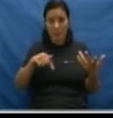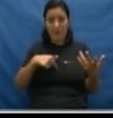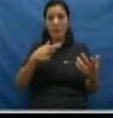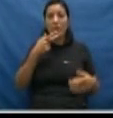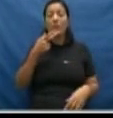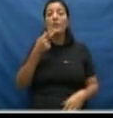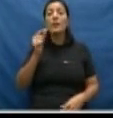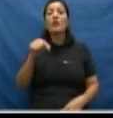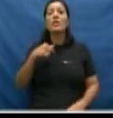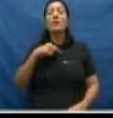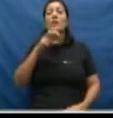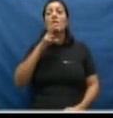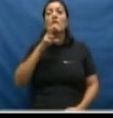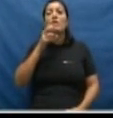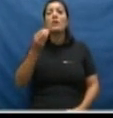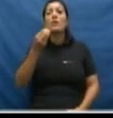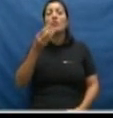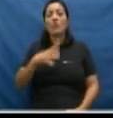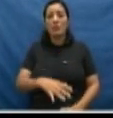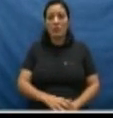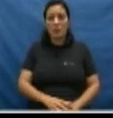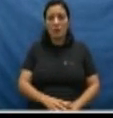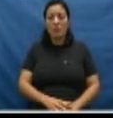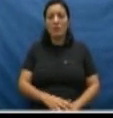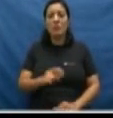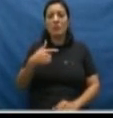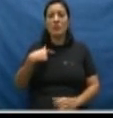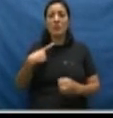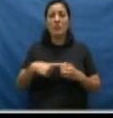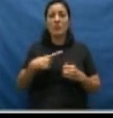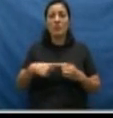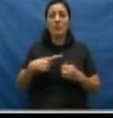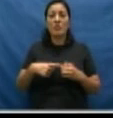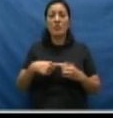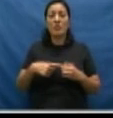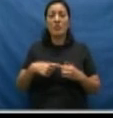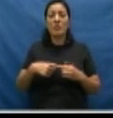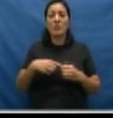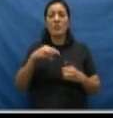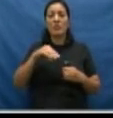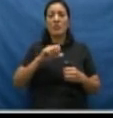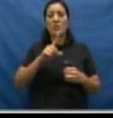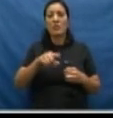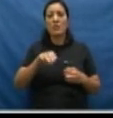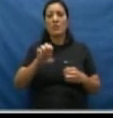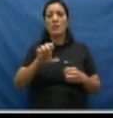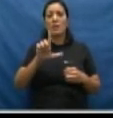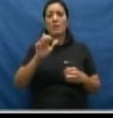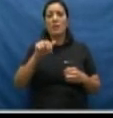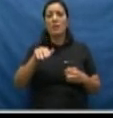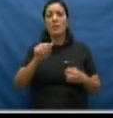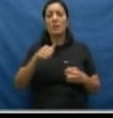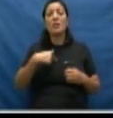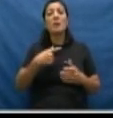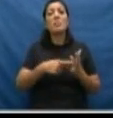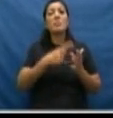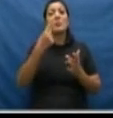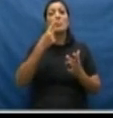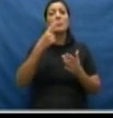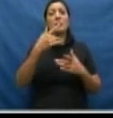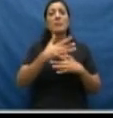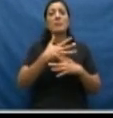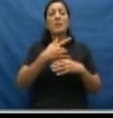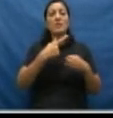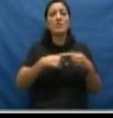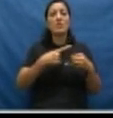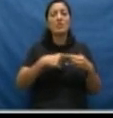citar no caso de Sorocaba. Acho que a cidade do interior do estado de São Paulo, Mazé Lima pode confirmar isso, foi a primeira cidade do